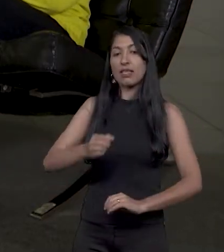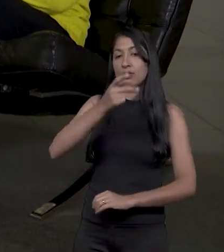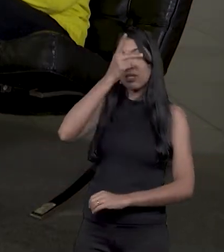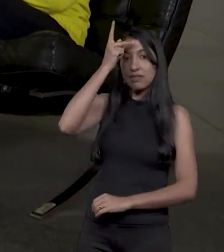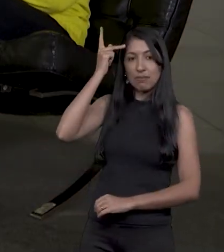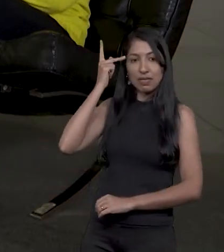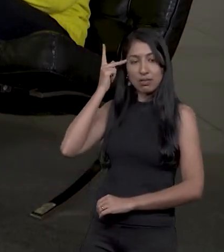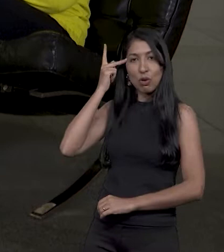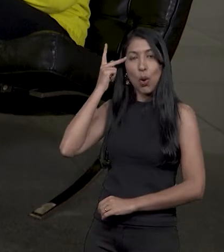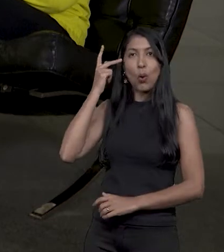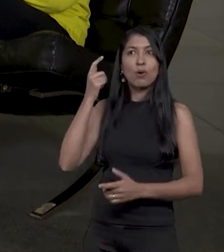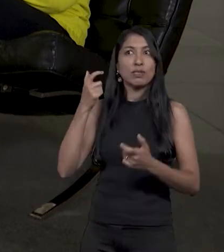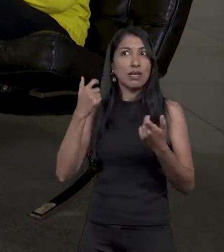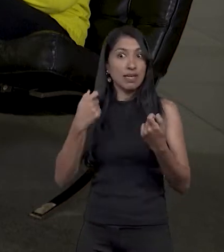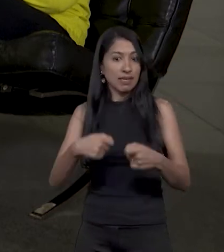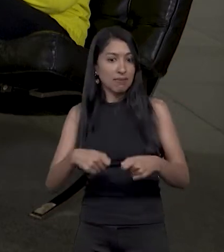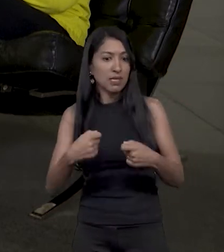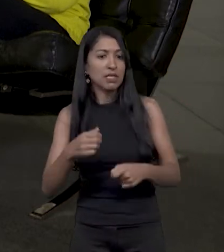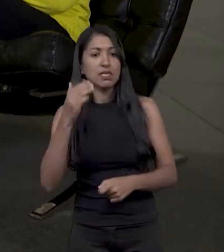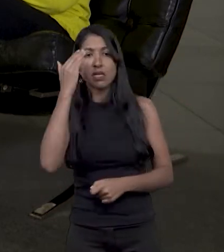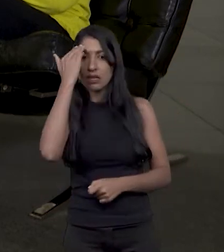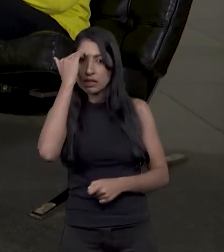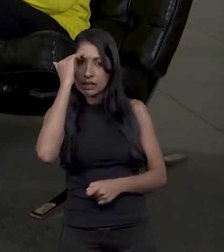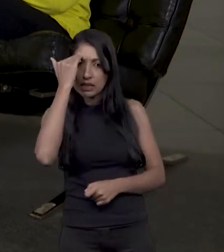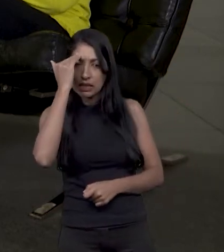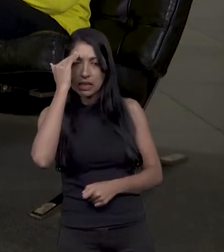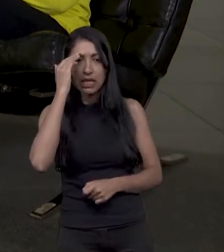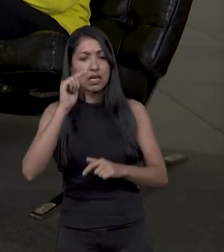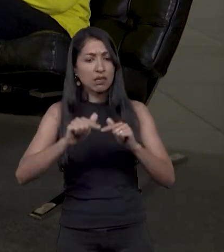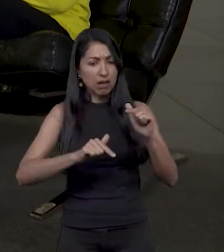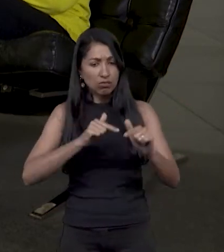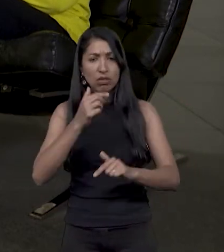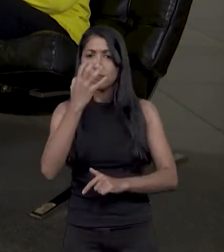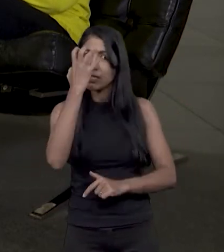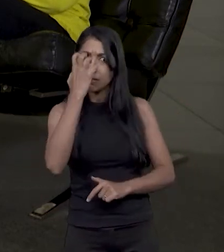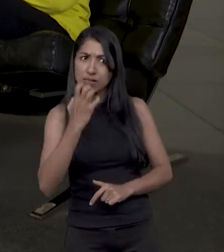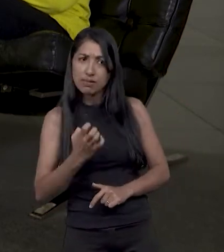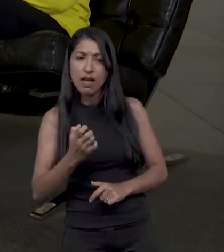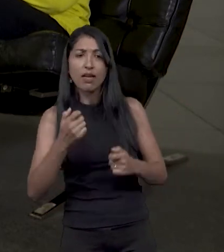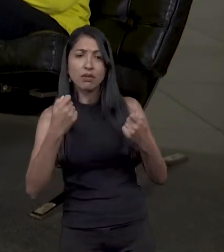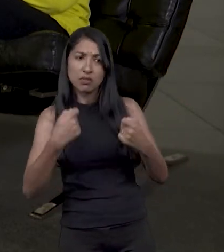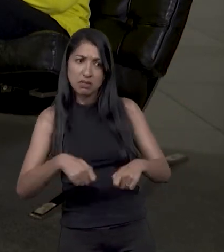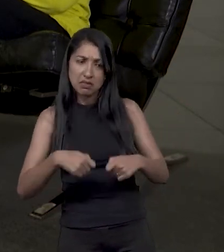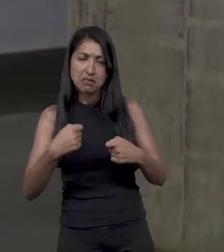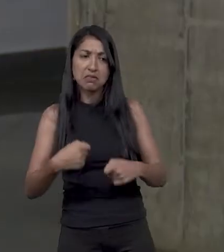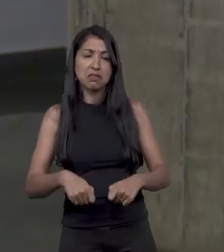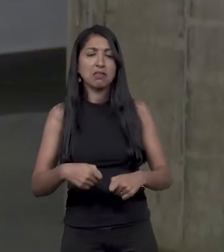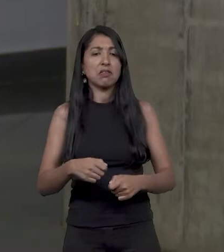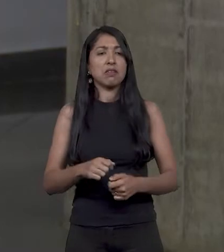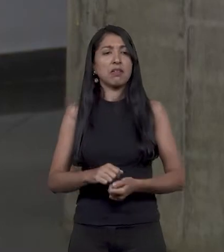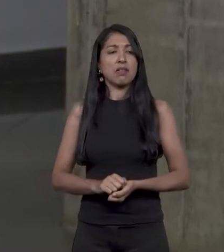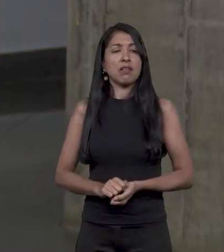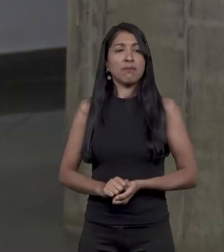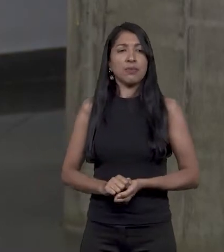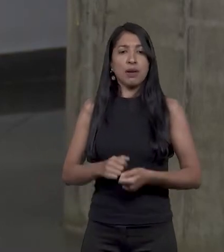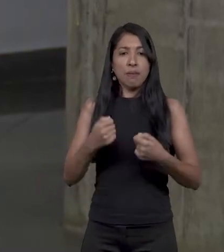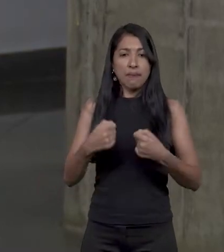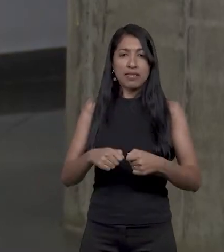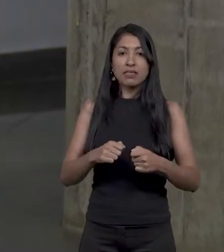trabalho como algo sério, para criar cantinhos em brague, em todas as bibliotecas